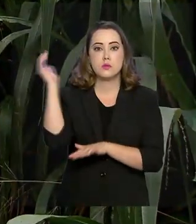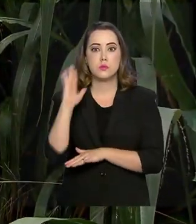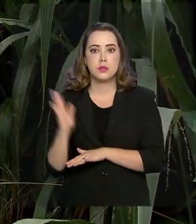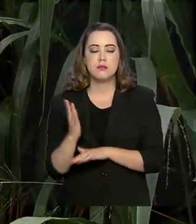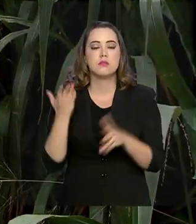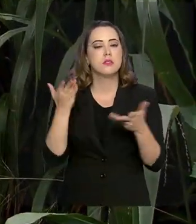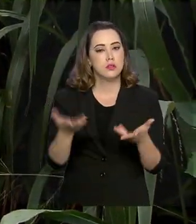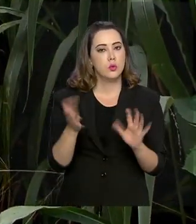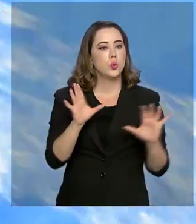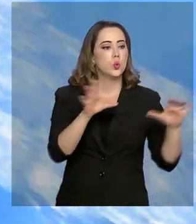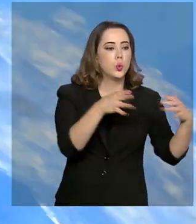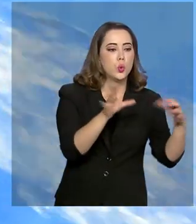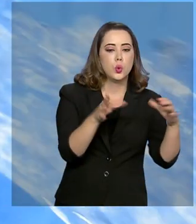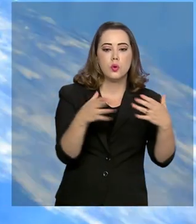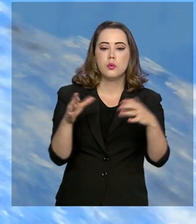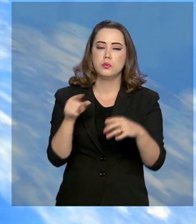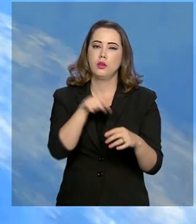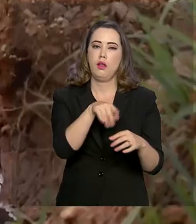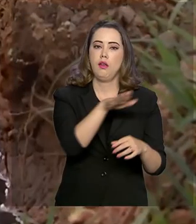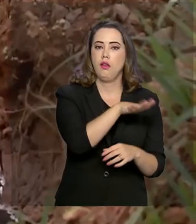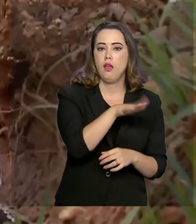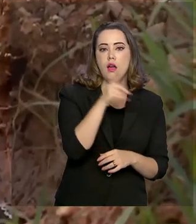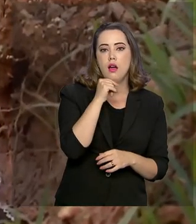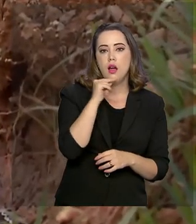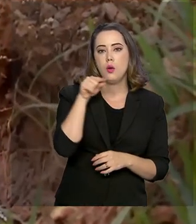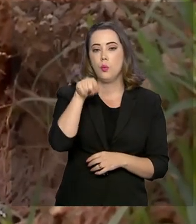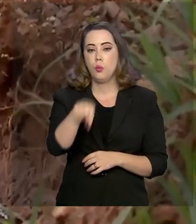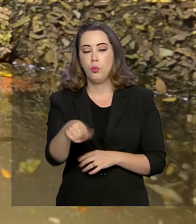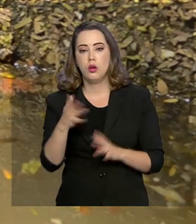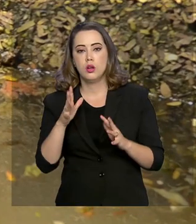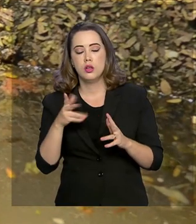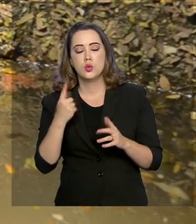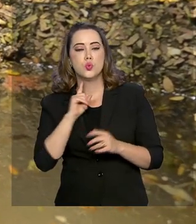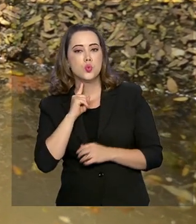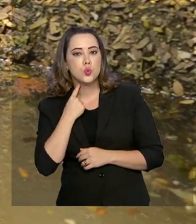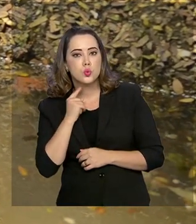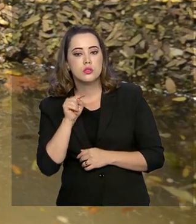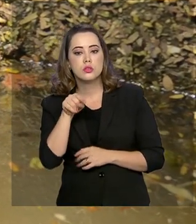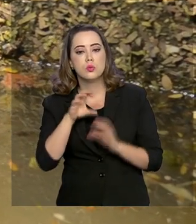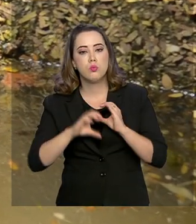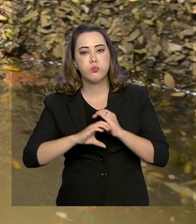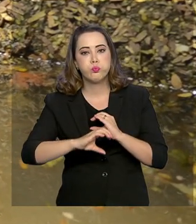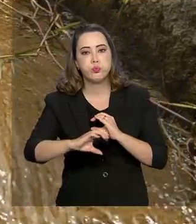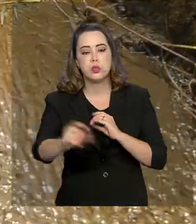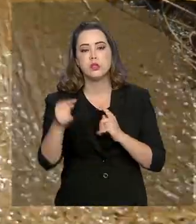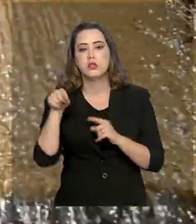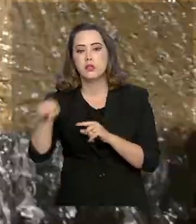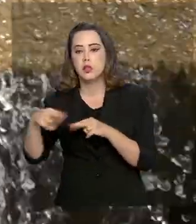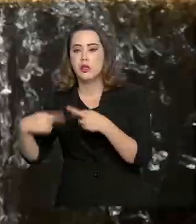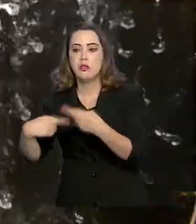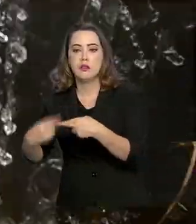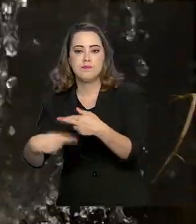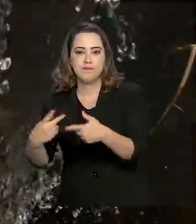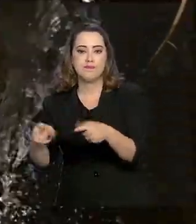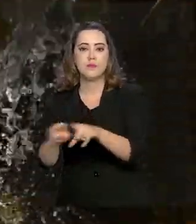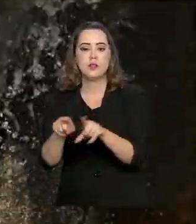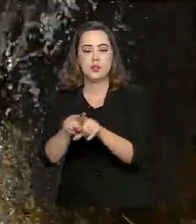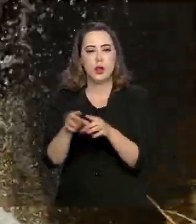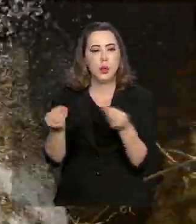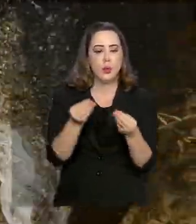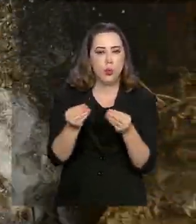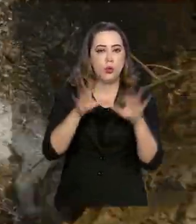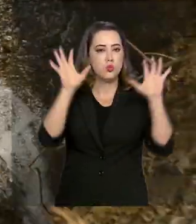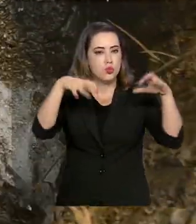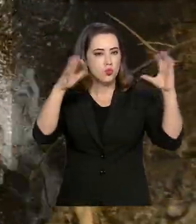organizadas em grupos, água encanada, esgoto sanitário, tratamento de resíduos sólidos e drenagem de águas